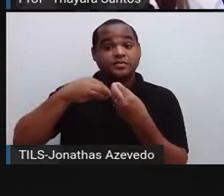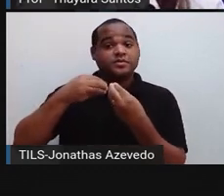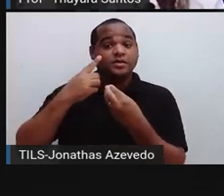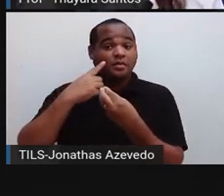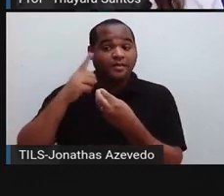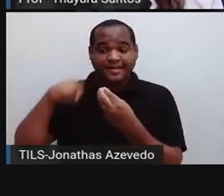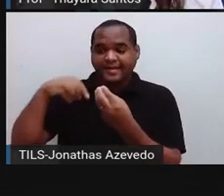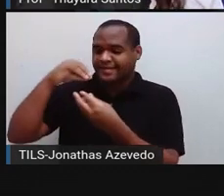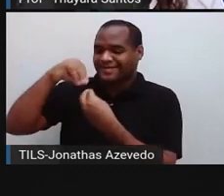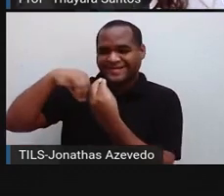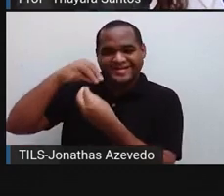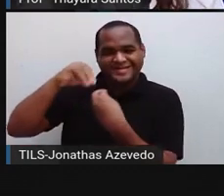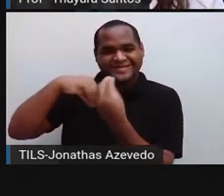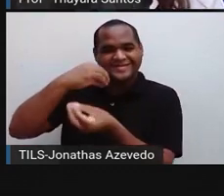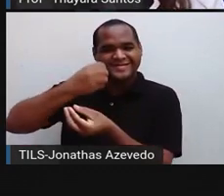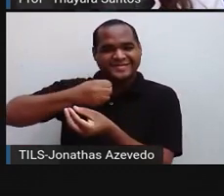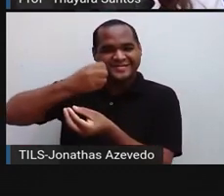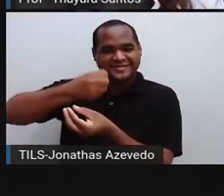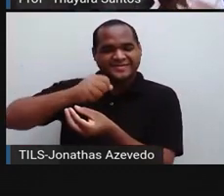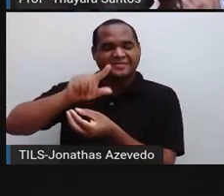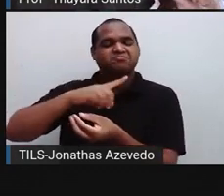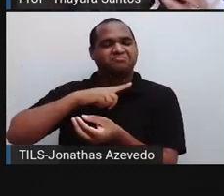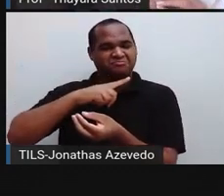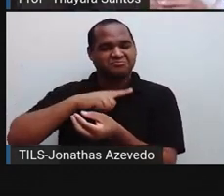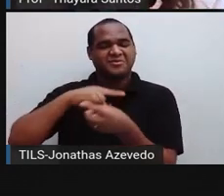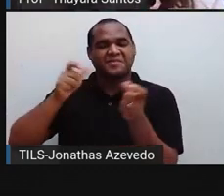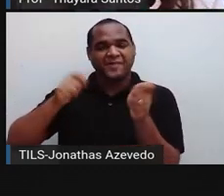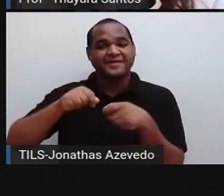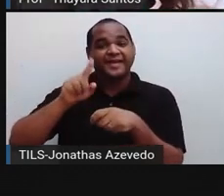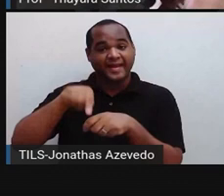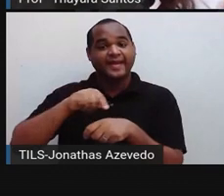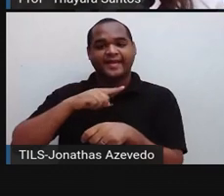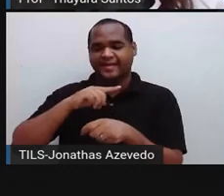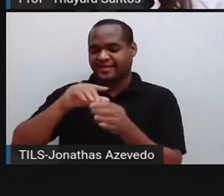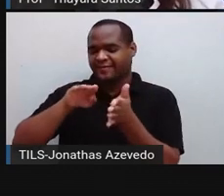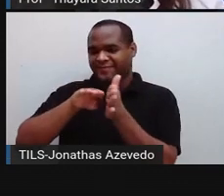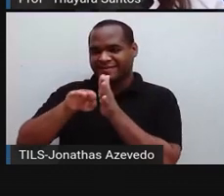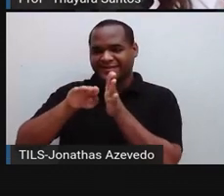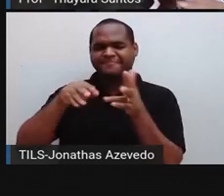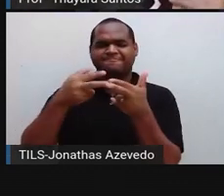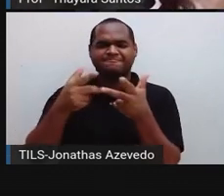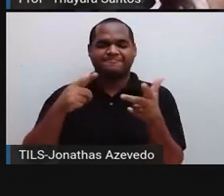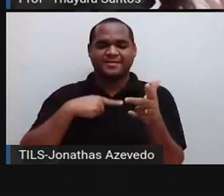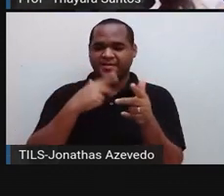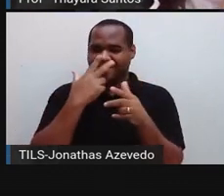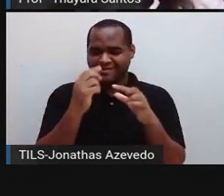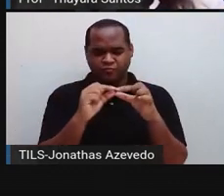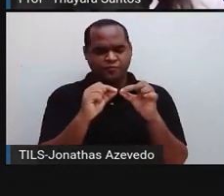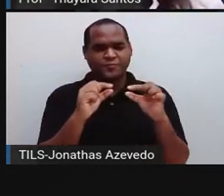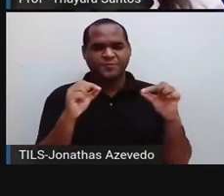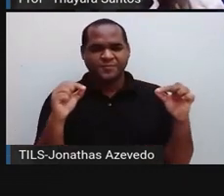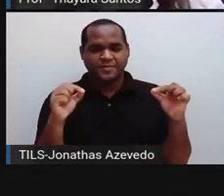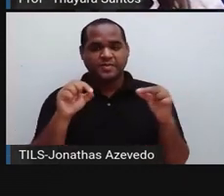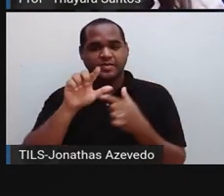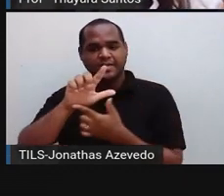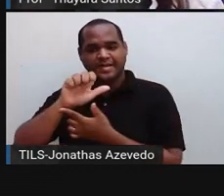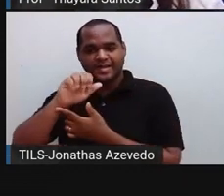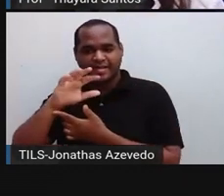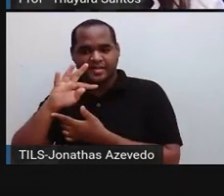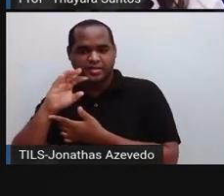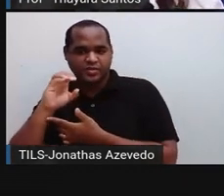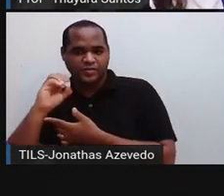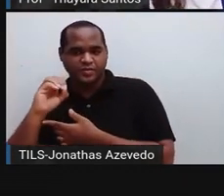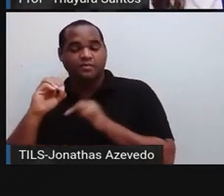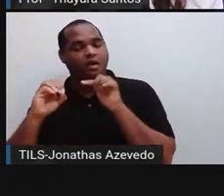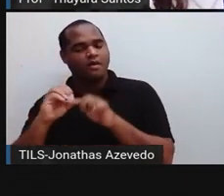lá no leite fermentado. Então, são essas bactérias que têm essa forma mais alongada. Então, é lacto porque vem do leite, naquele